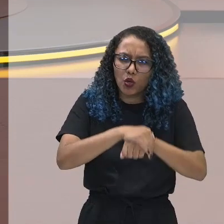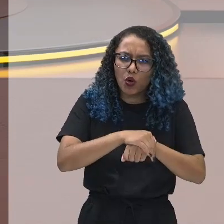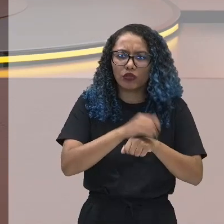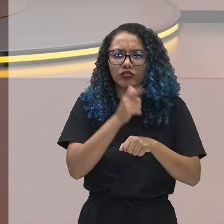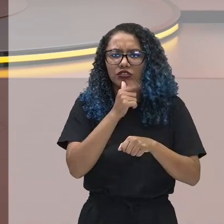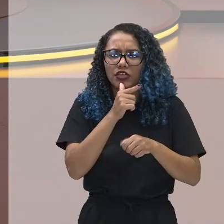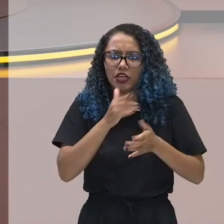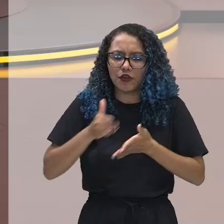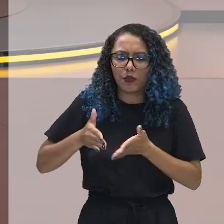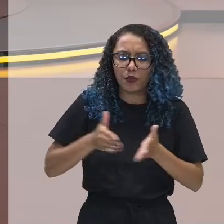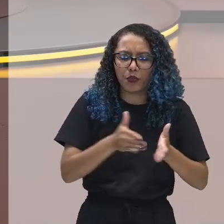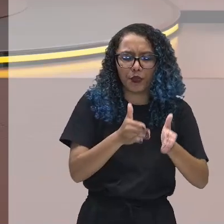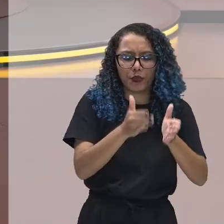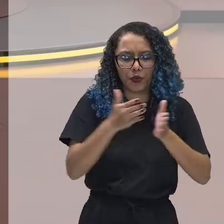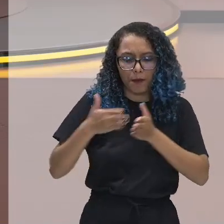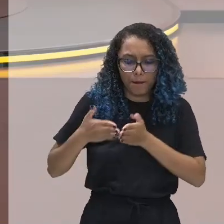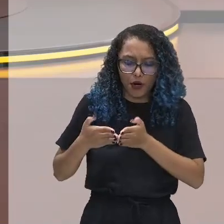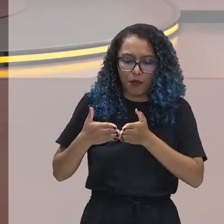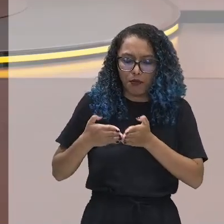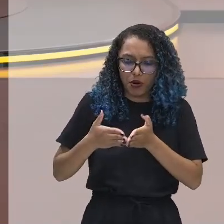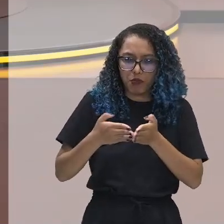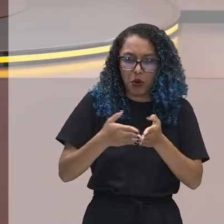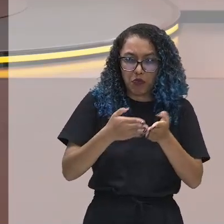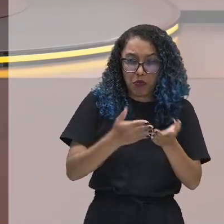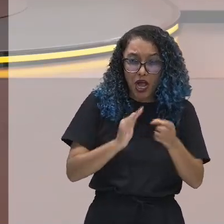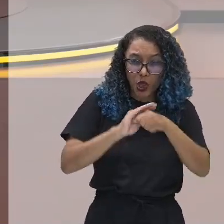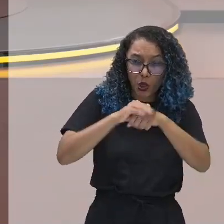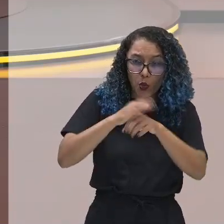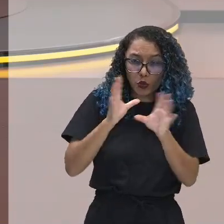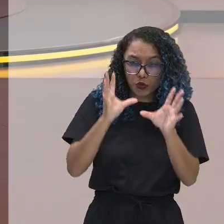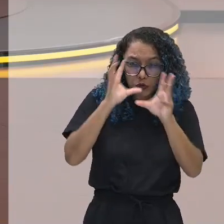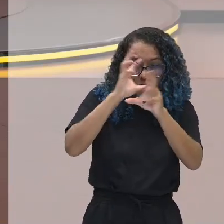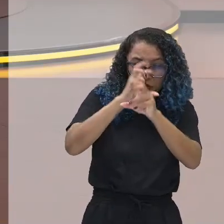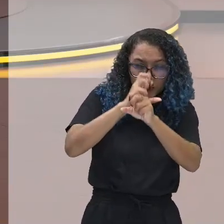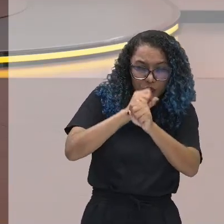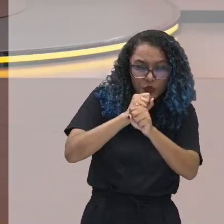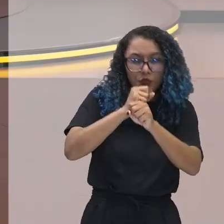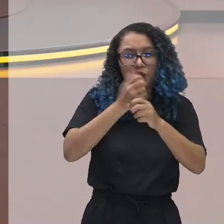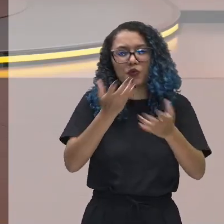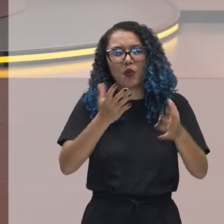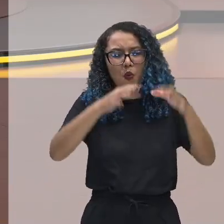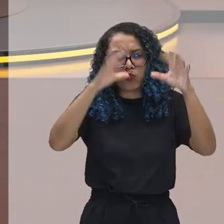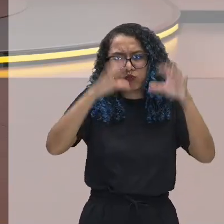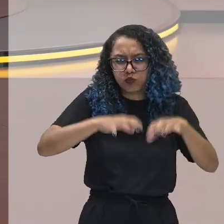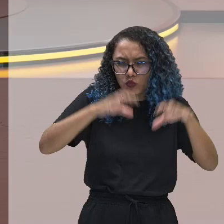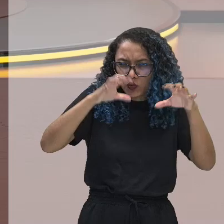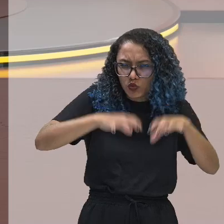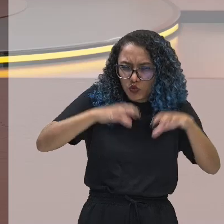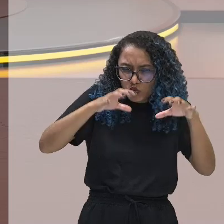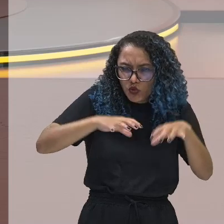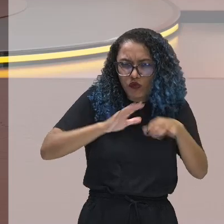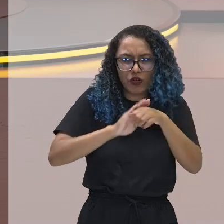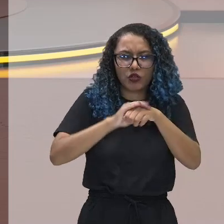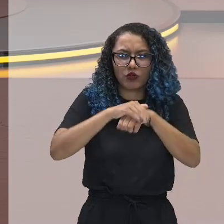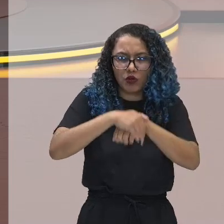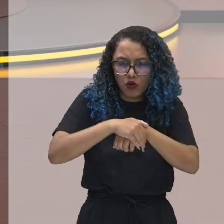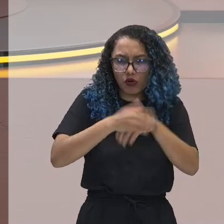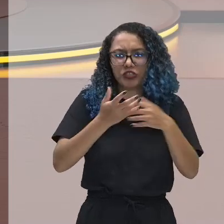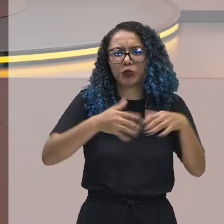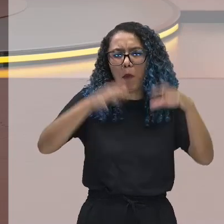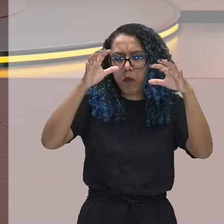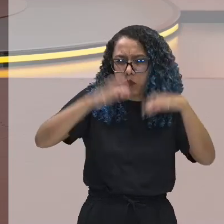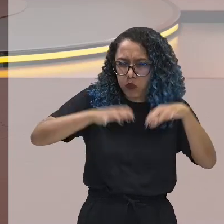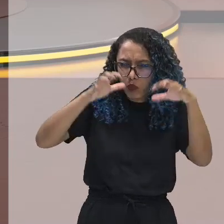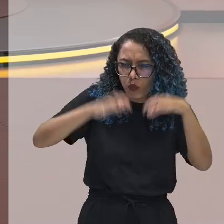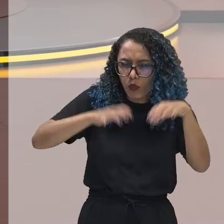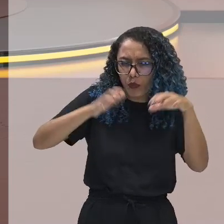rios da Amazônia, num barco escuro, noites chuvosas, né? Com temporais e